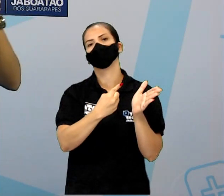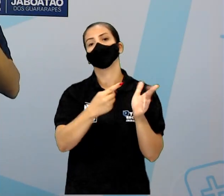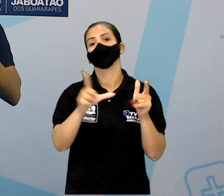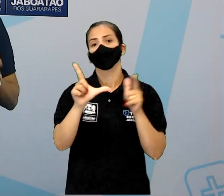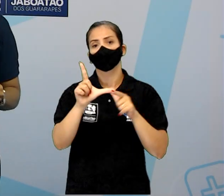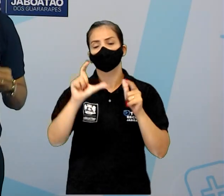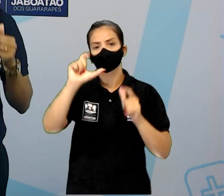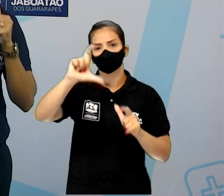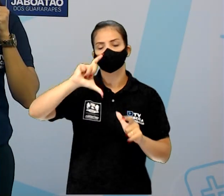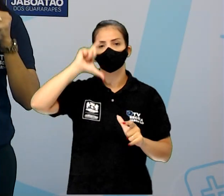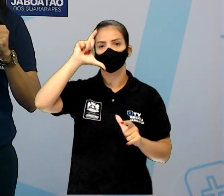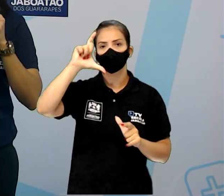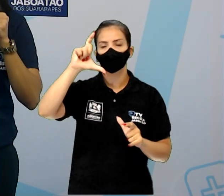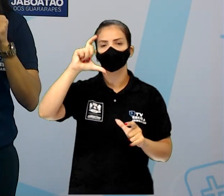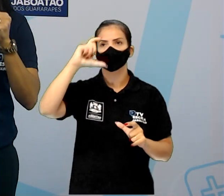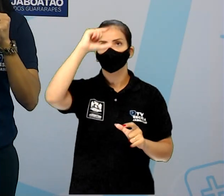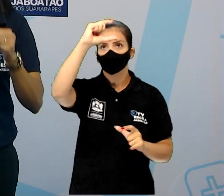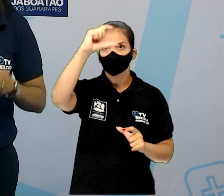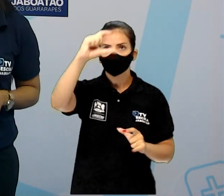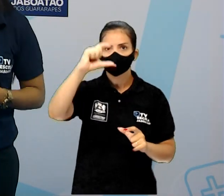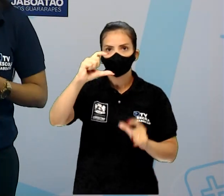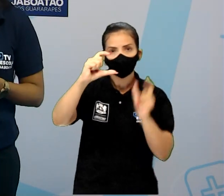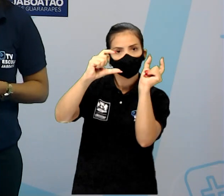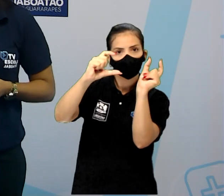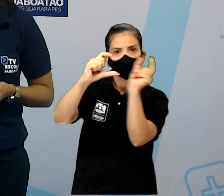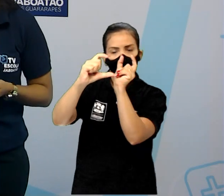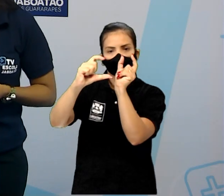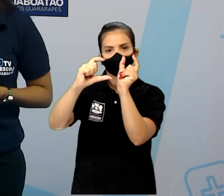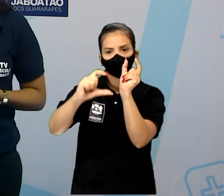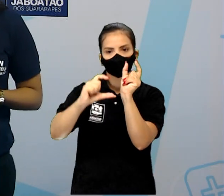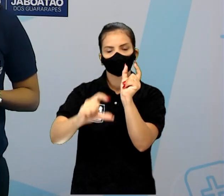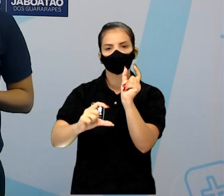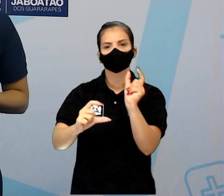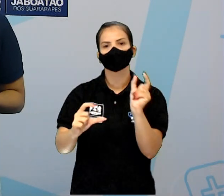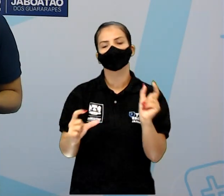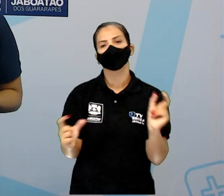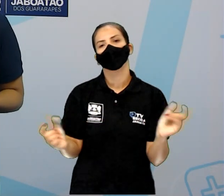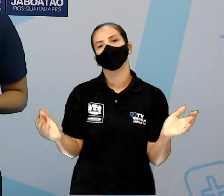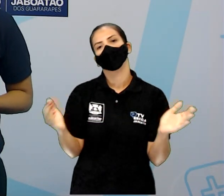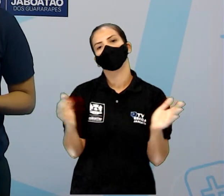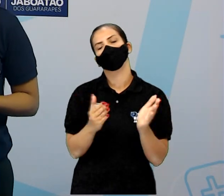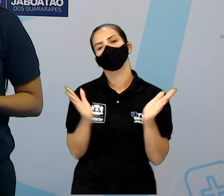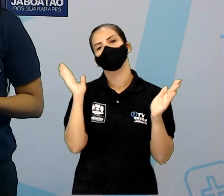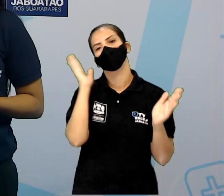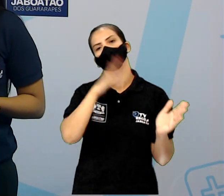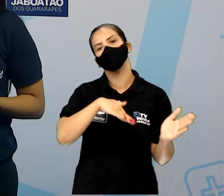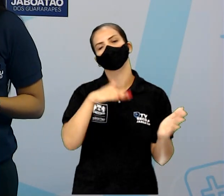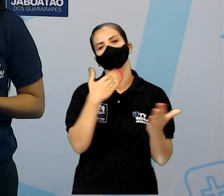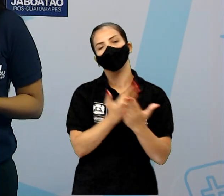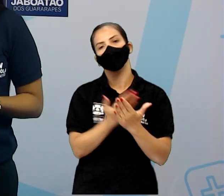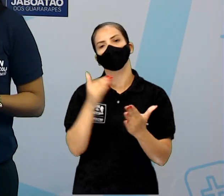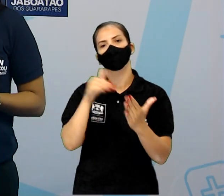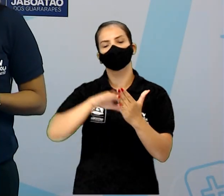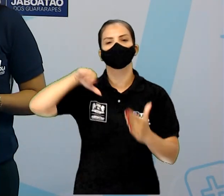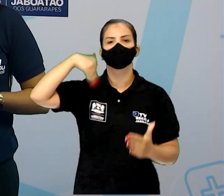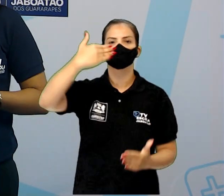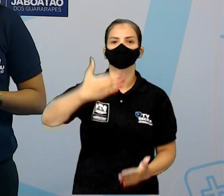os parágrafos que vocês já estão craques nisso. Pessoal, terminamos aqui a nossa aula. Até a próxima!